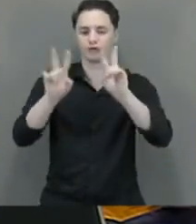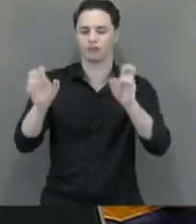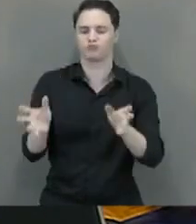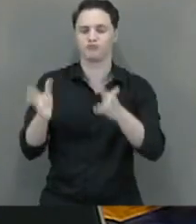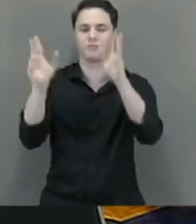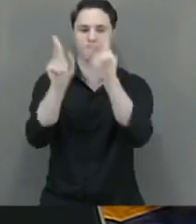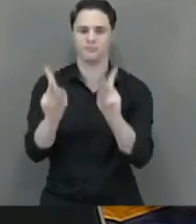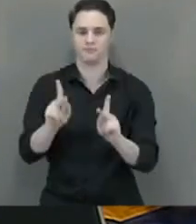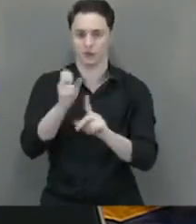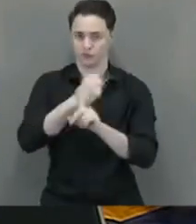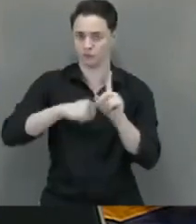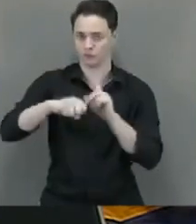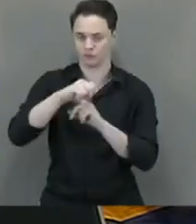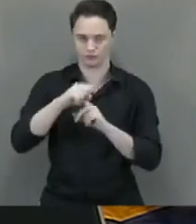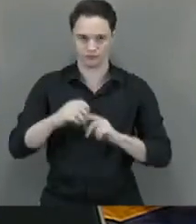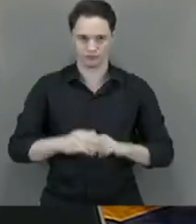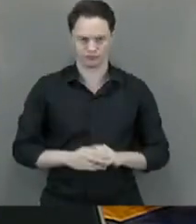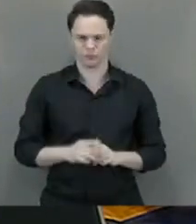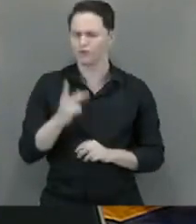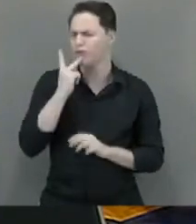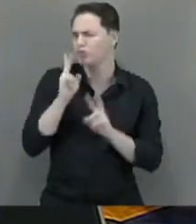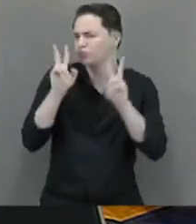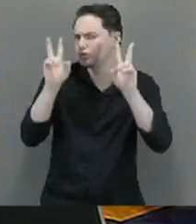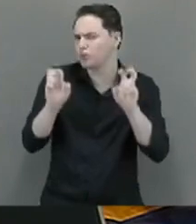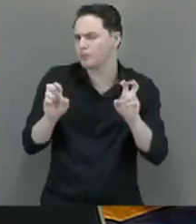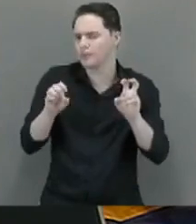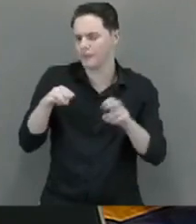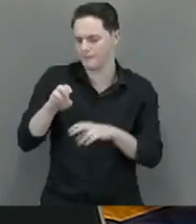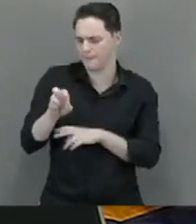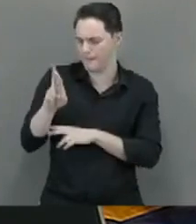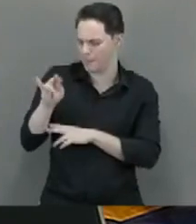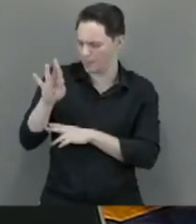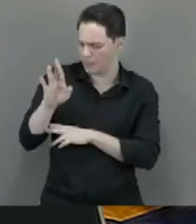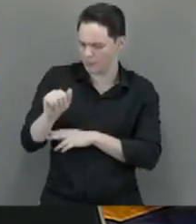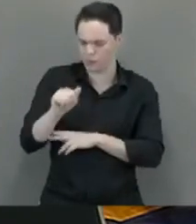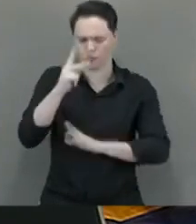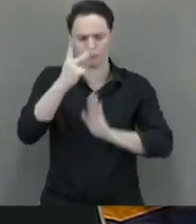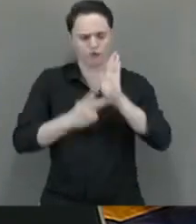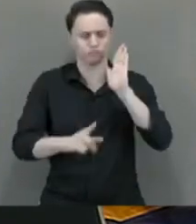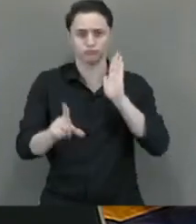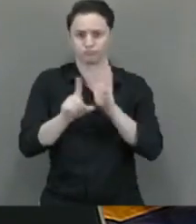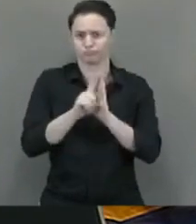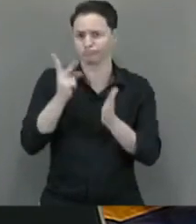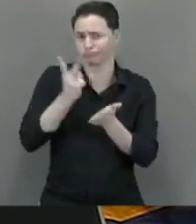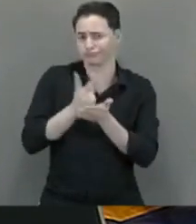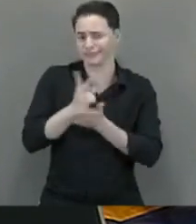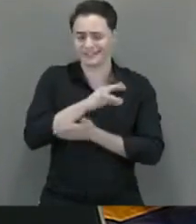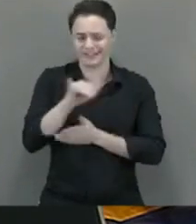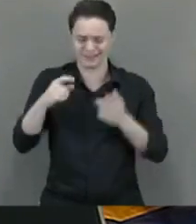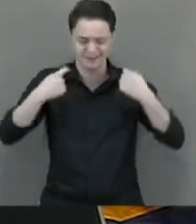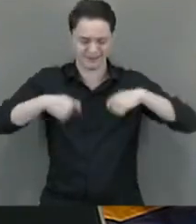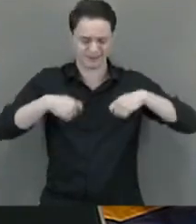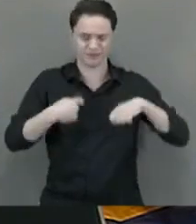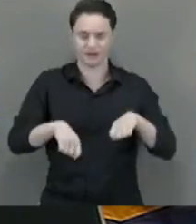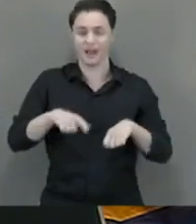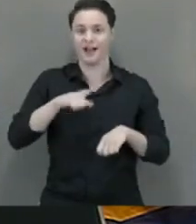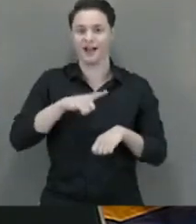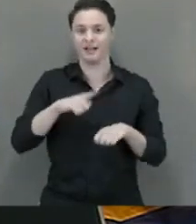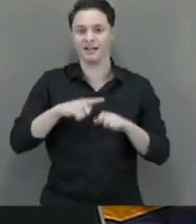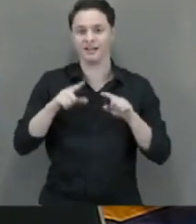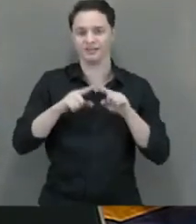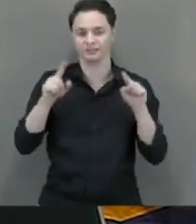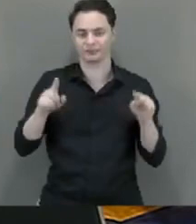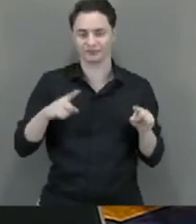No que diz respeito ao mérito do projeto de lei, ainda que sejam necessários pequenos ajustes,